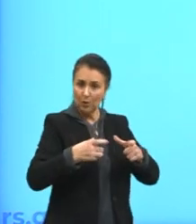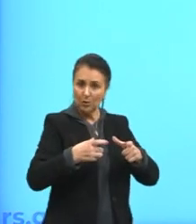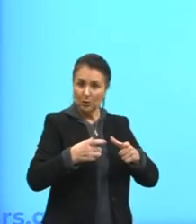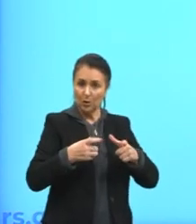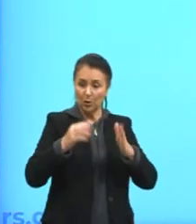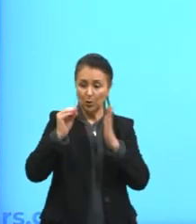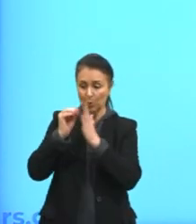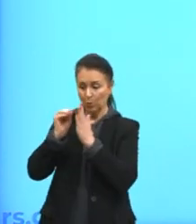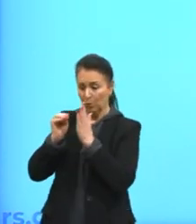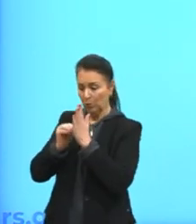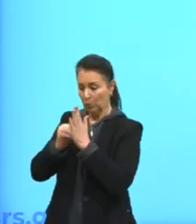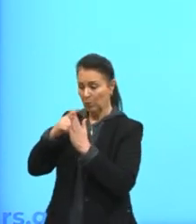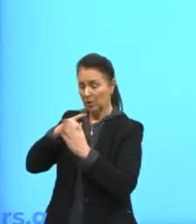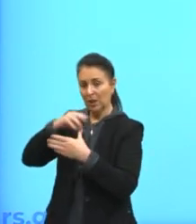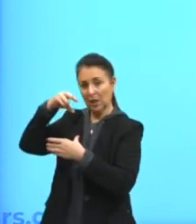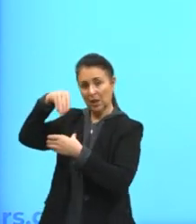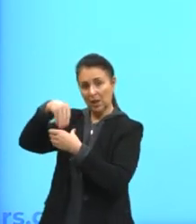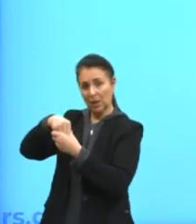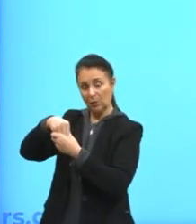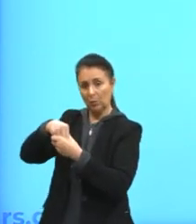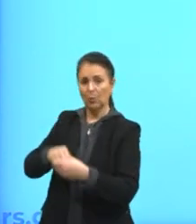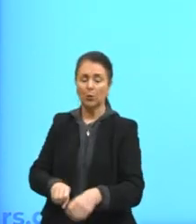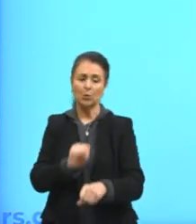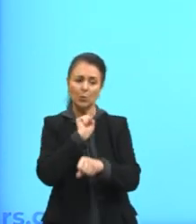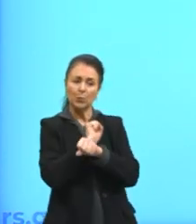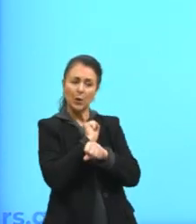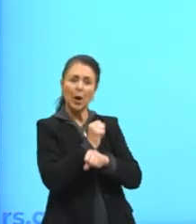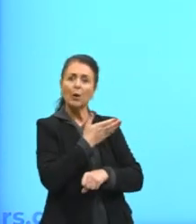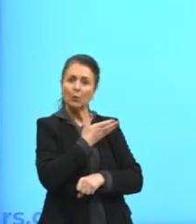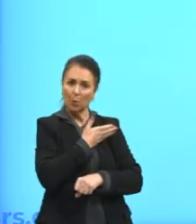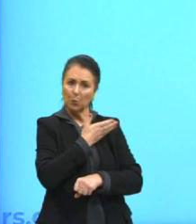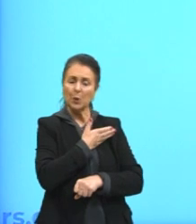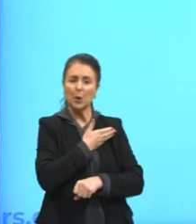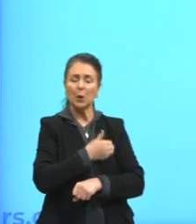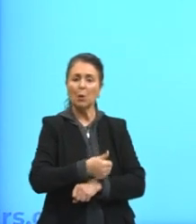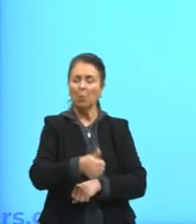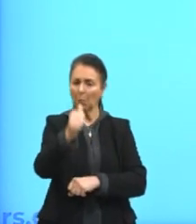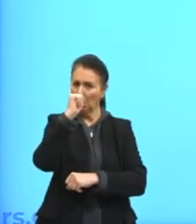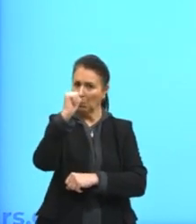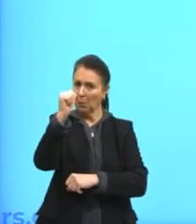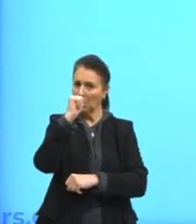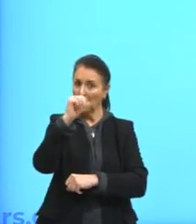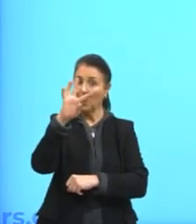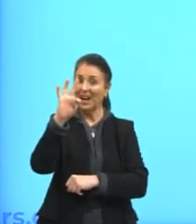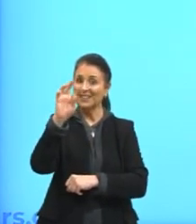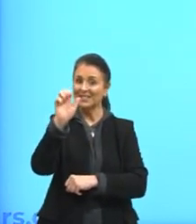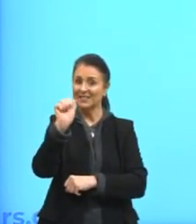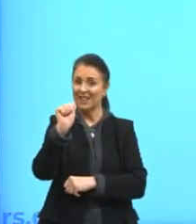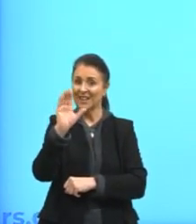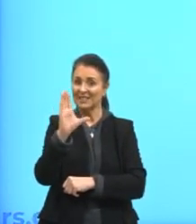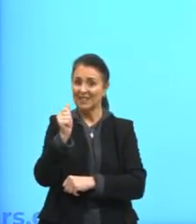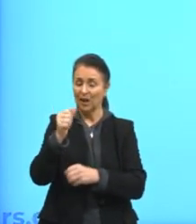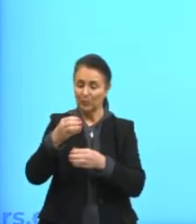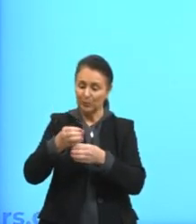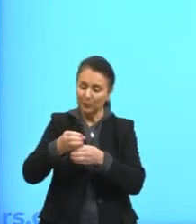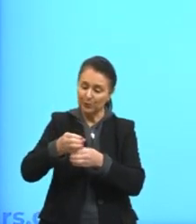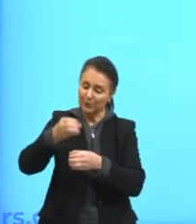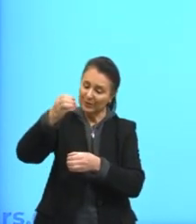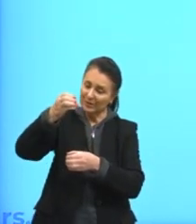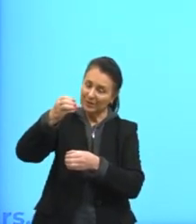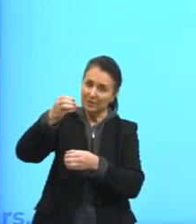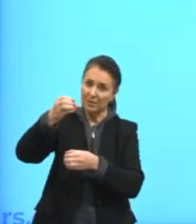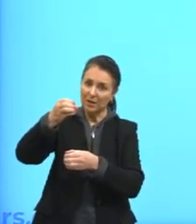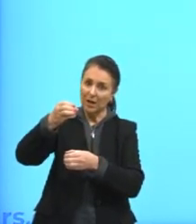Enquanto esperava o amigo, bebeu uma taça de champanhe. A gente não bebe a